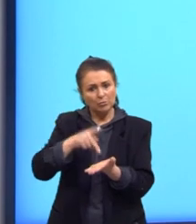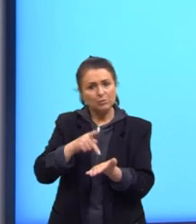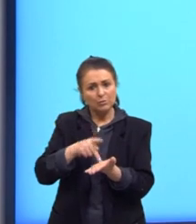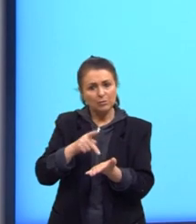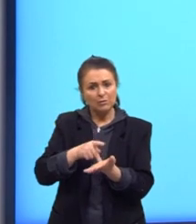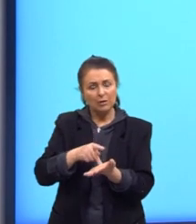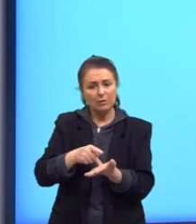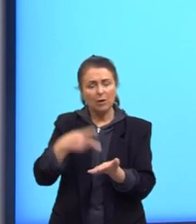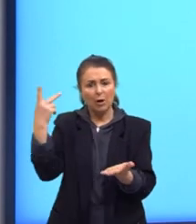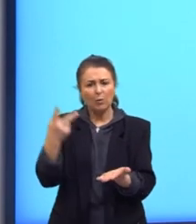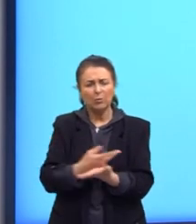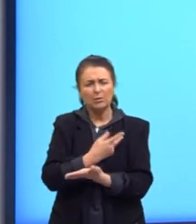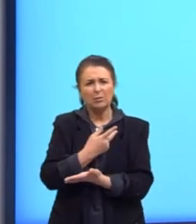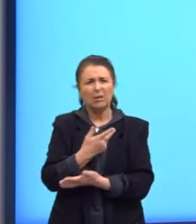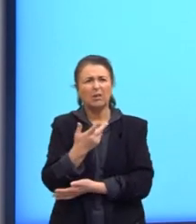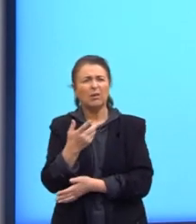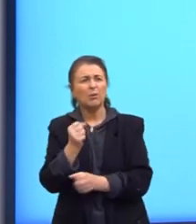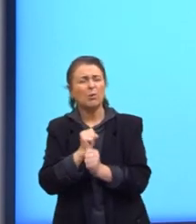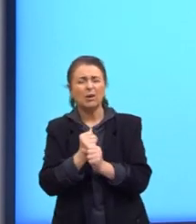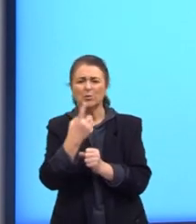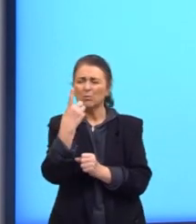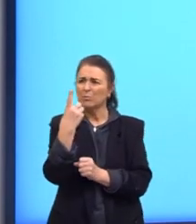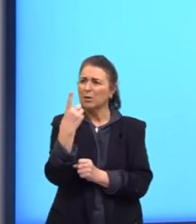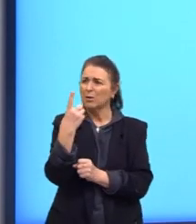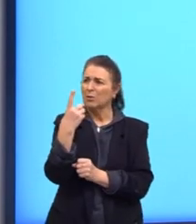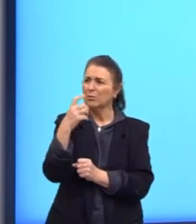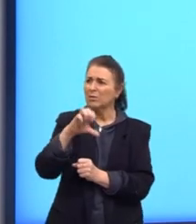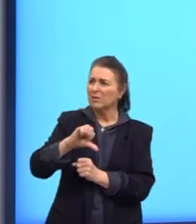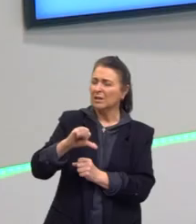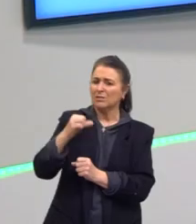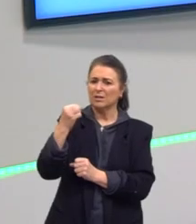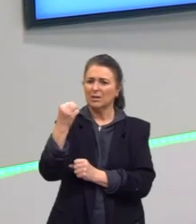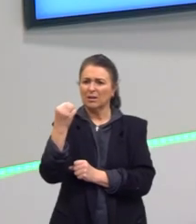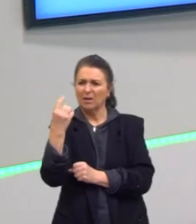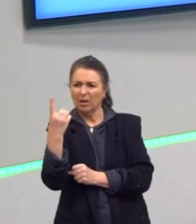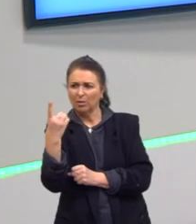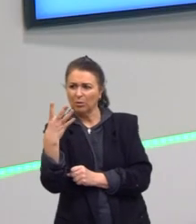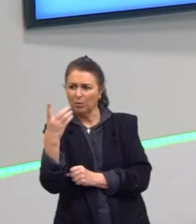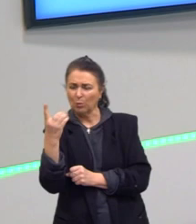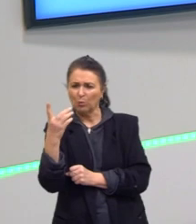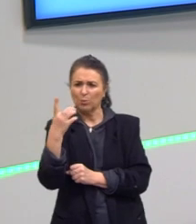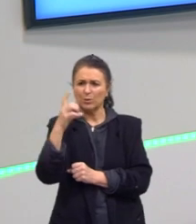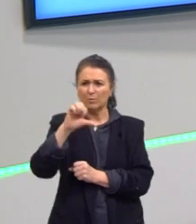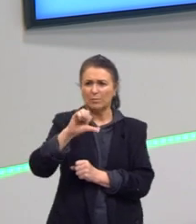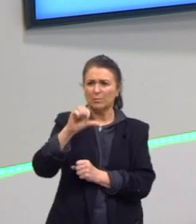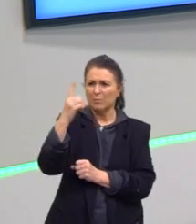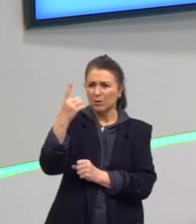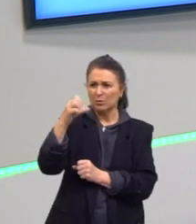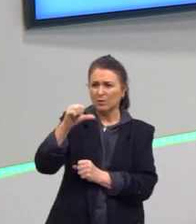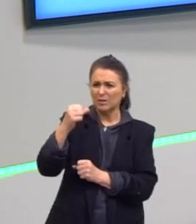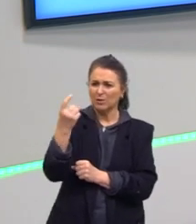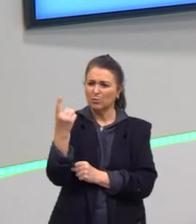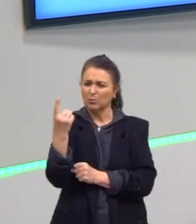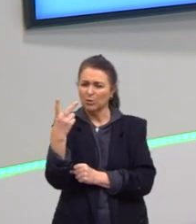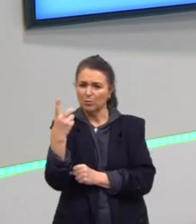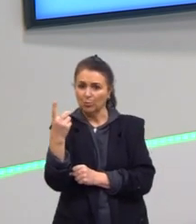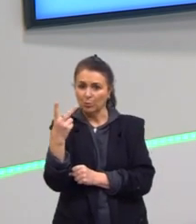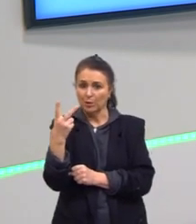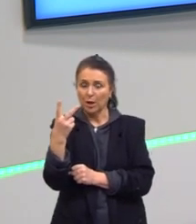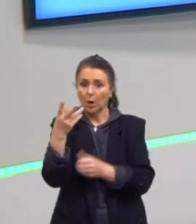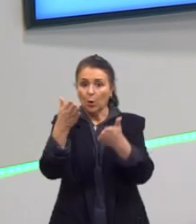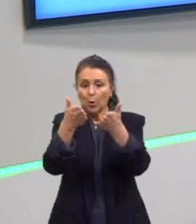em 1914, 1912. Não tenho certeza do ano. Mas é a história desse primeiro grande